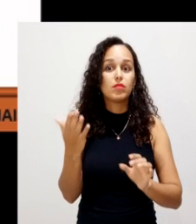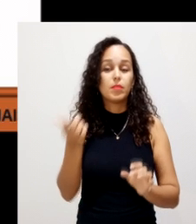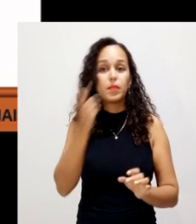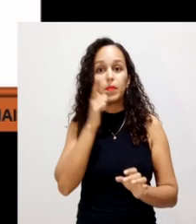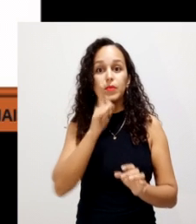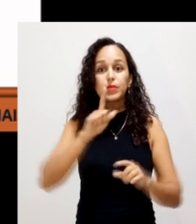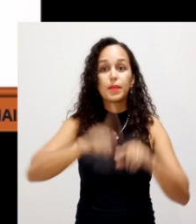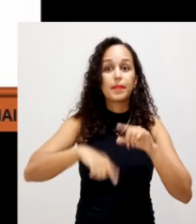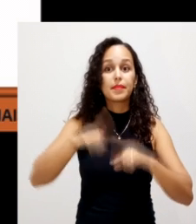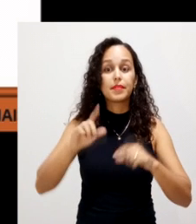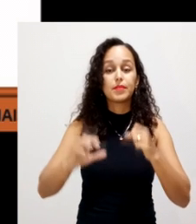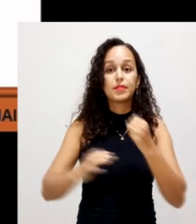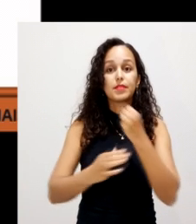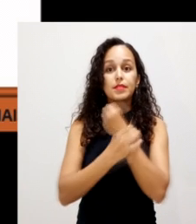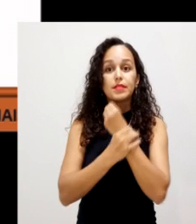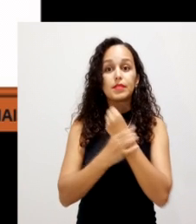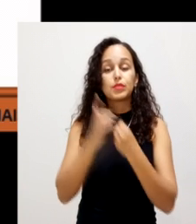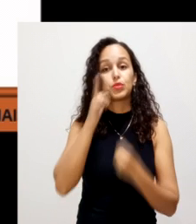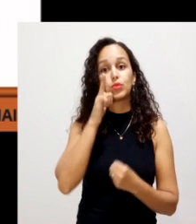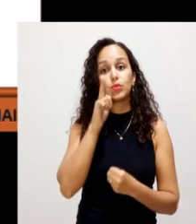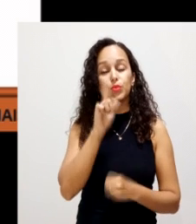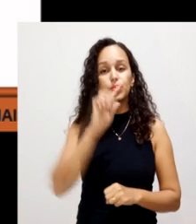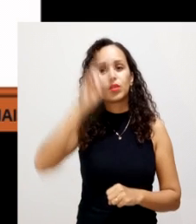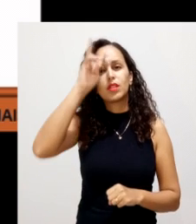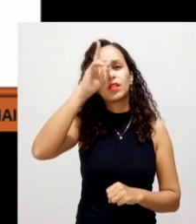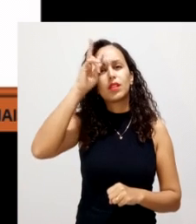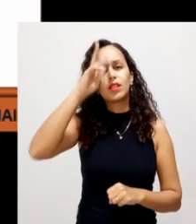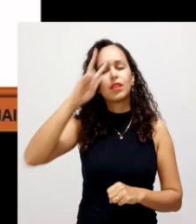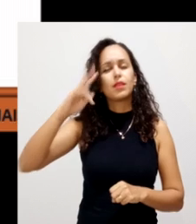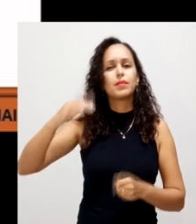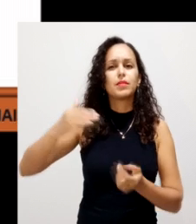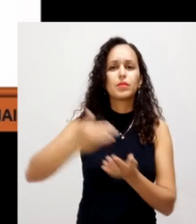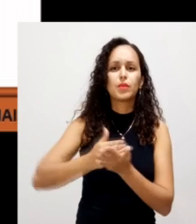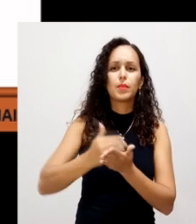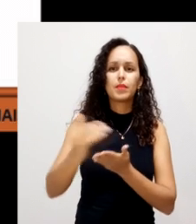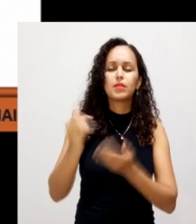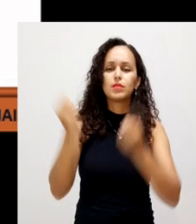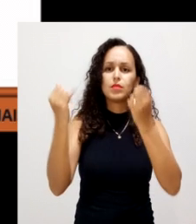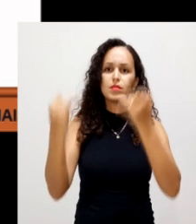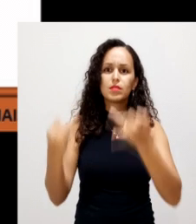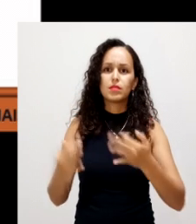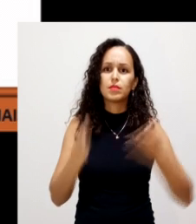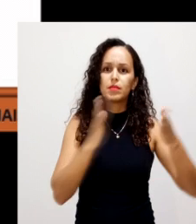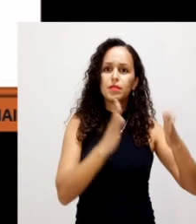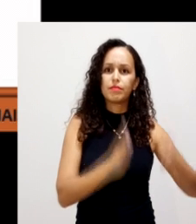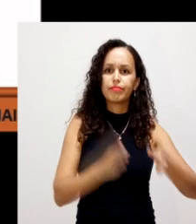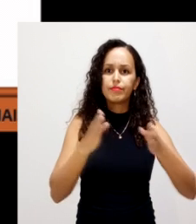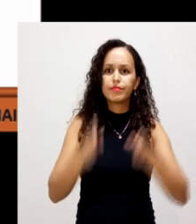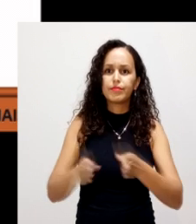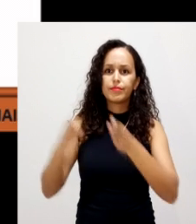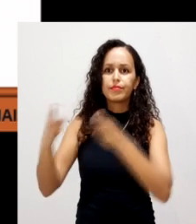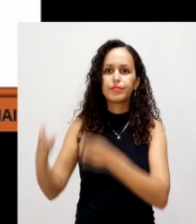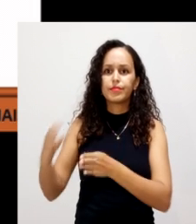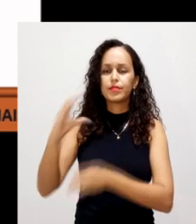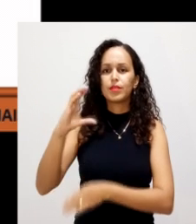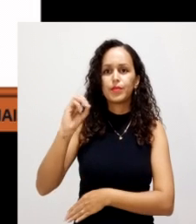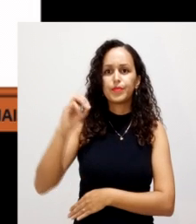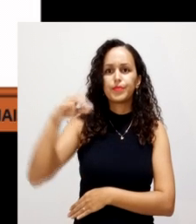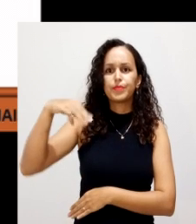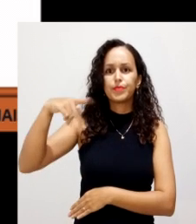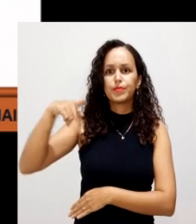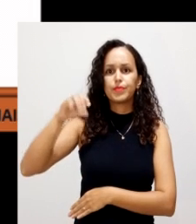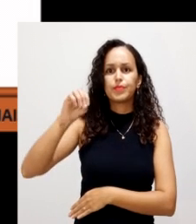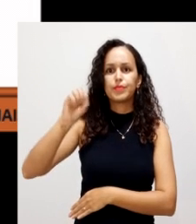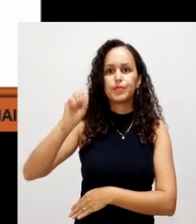seguro. Lembra que eu falei lá no início quando eu mostrei aquelas fases da compostagem sobre a questão